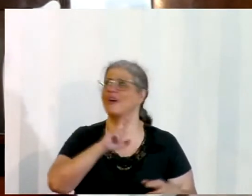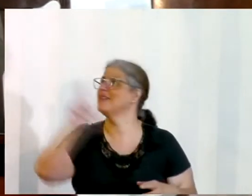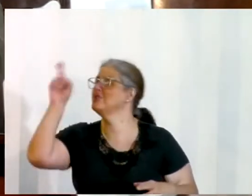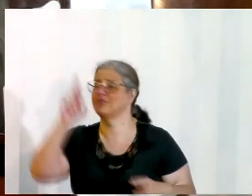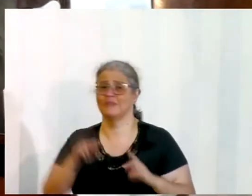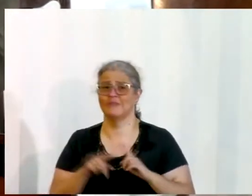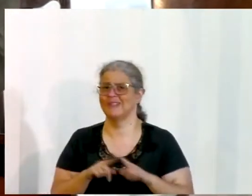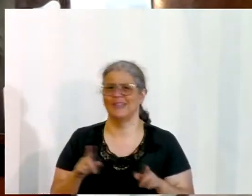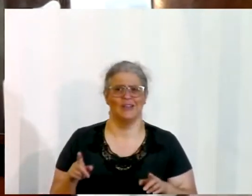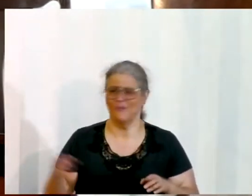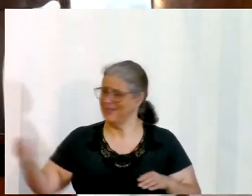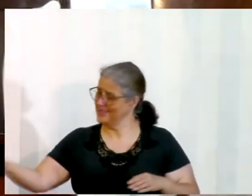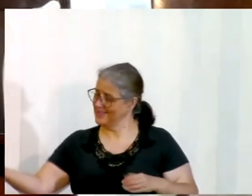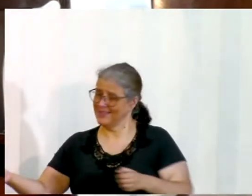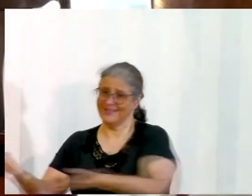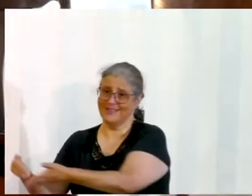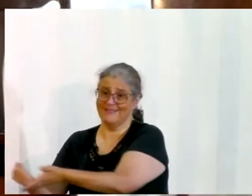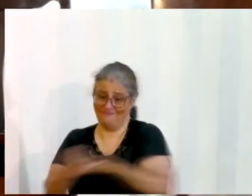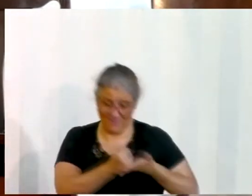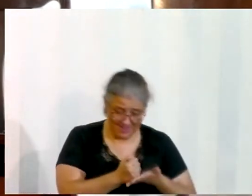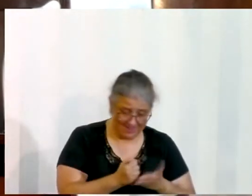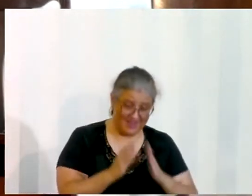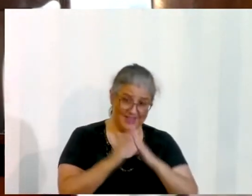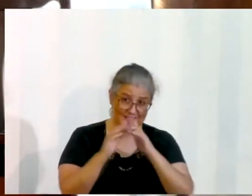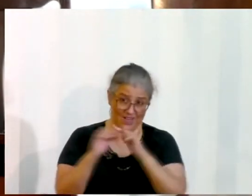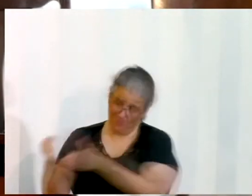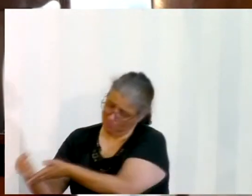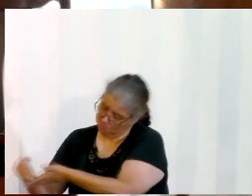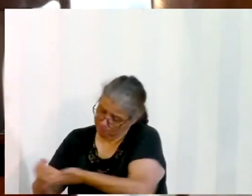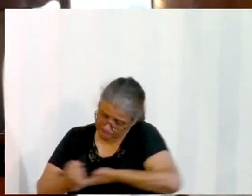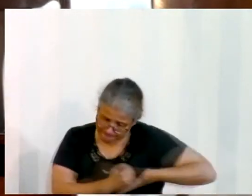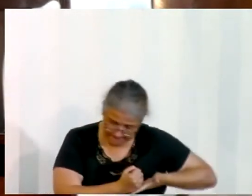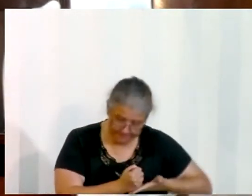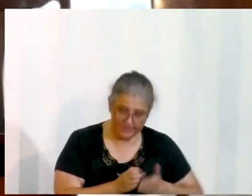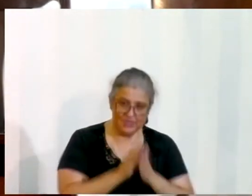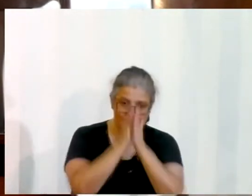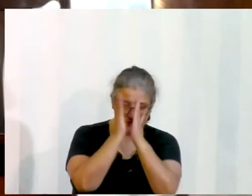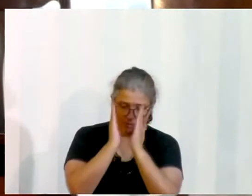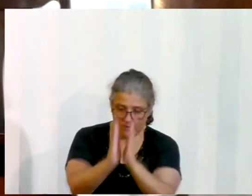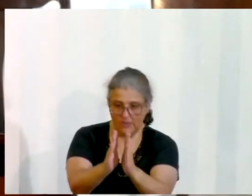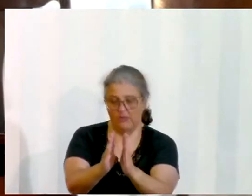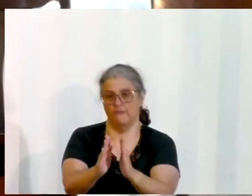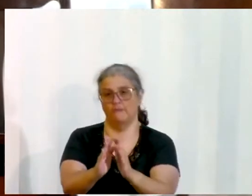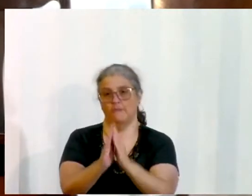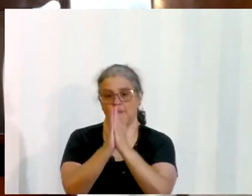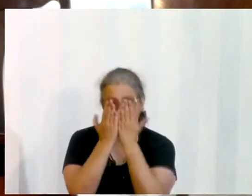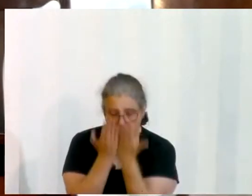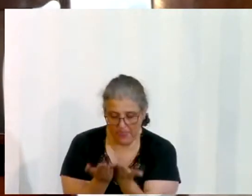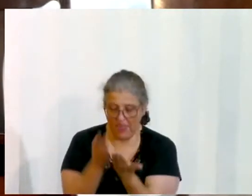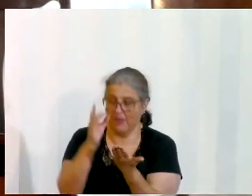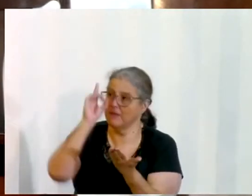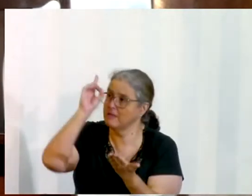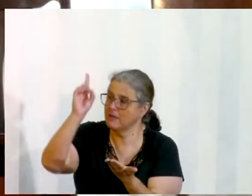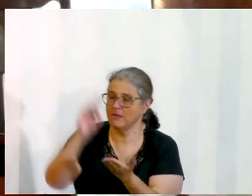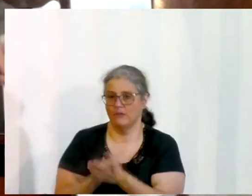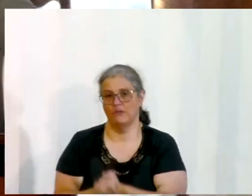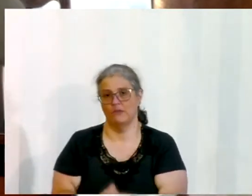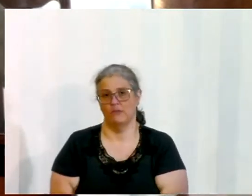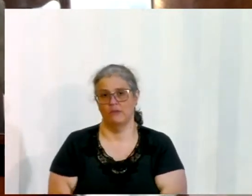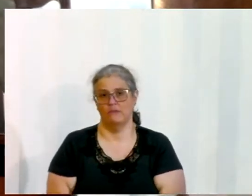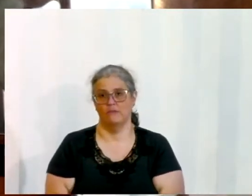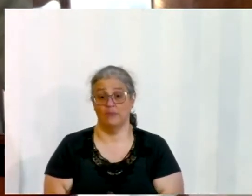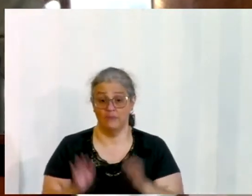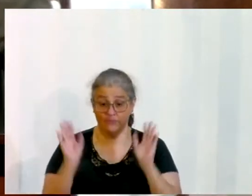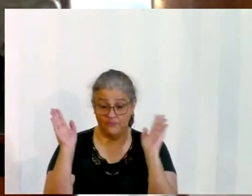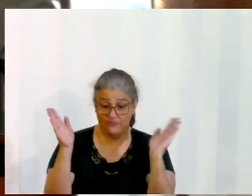e trazer a igreja de volta para o eixo é trazer a palavra de Deus na centralidade da vida do povo, como aconteceu nos